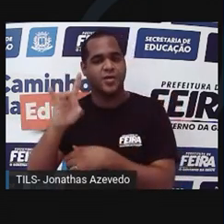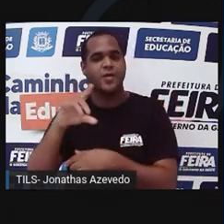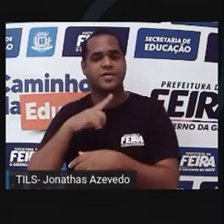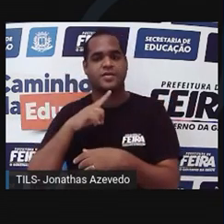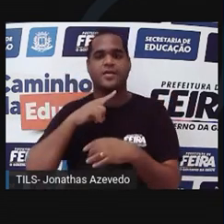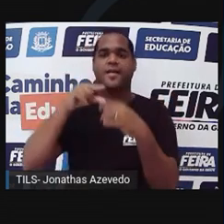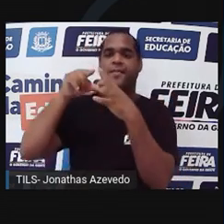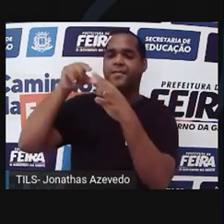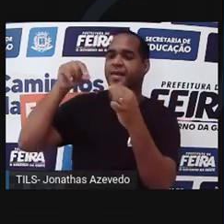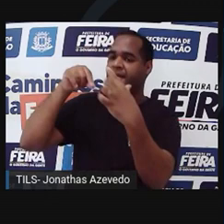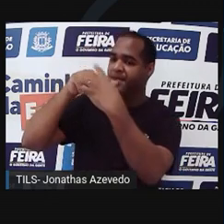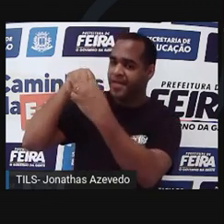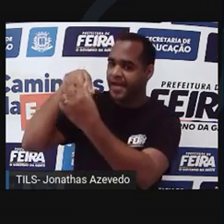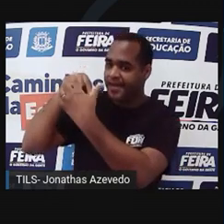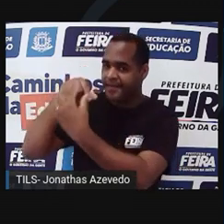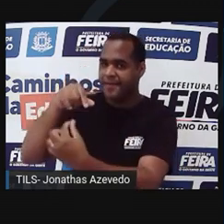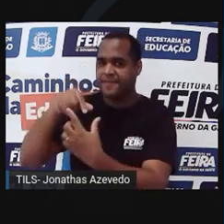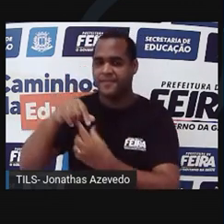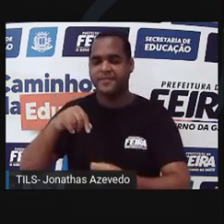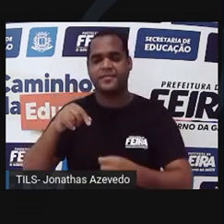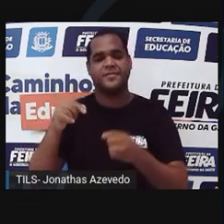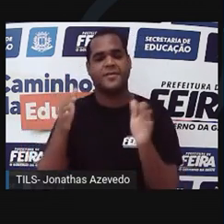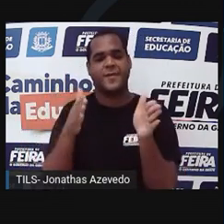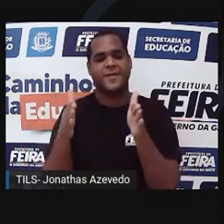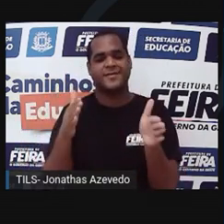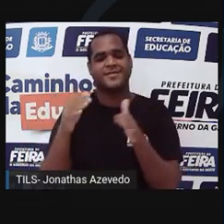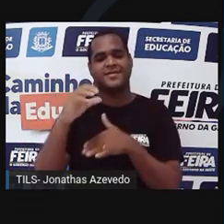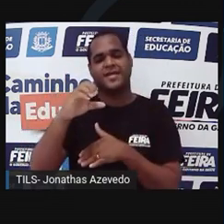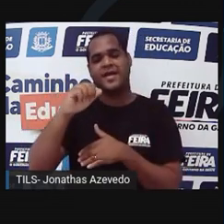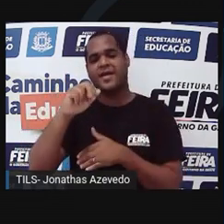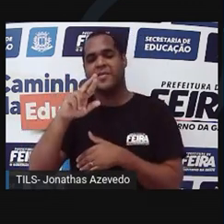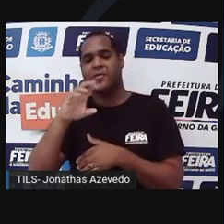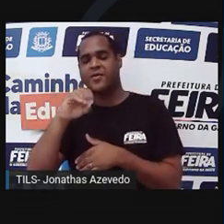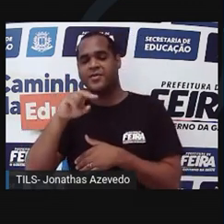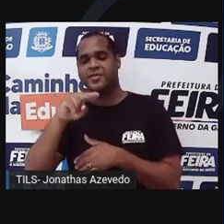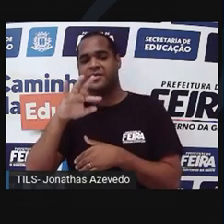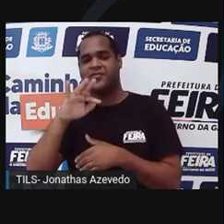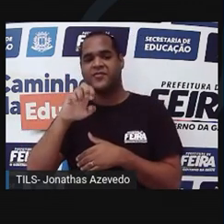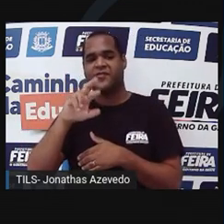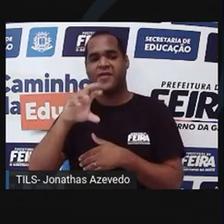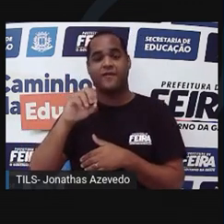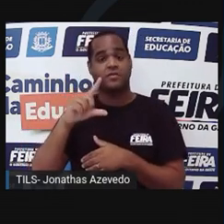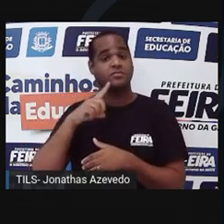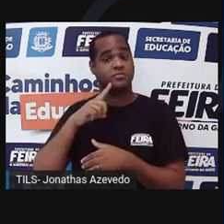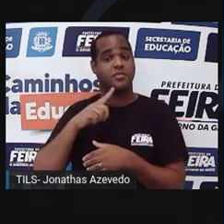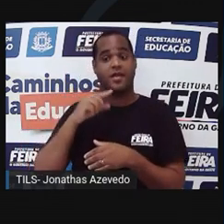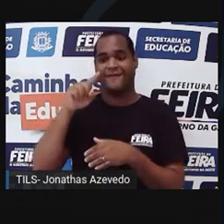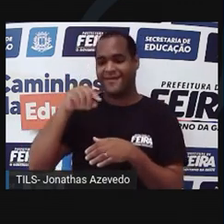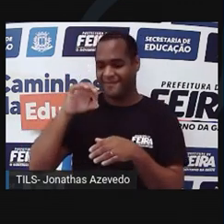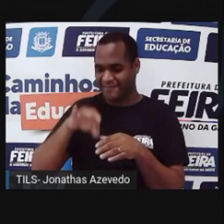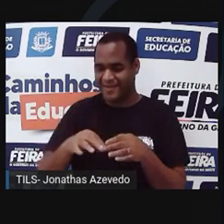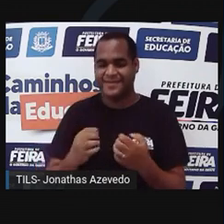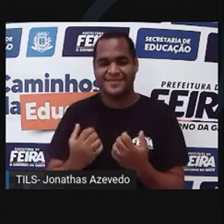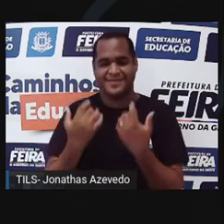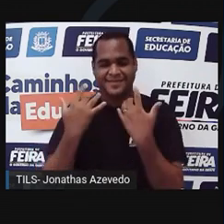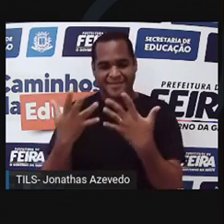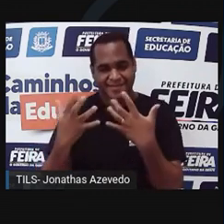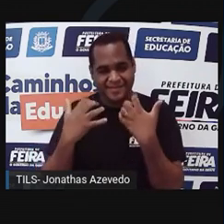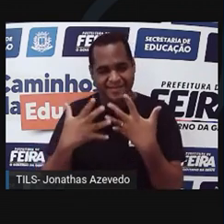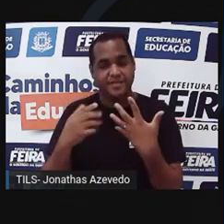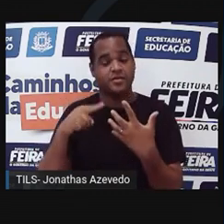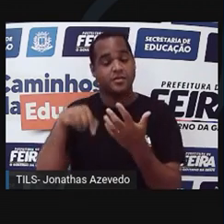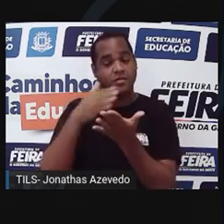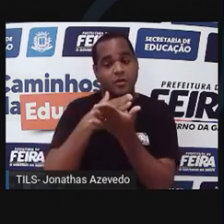samambaias. Esse período é chamado de período carbonífero, justamente porque o soterramento dessas florestas deu origem às